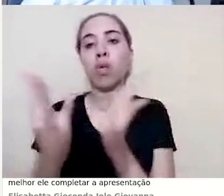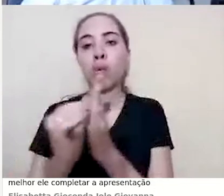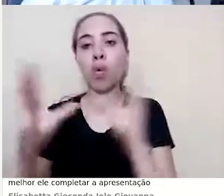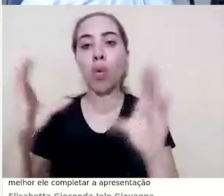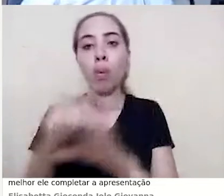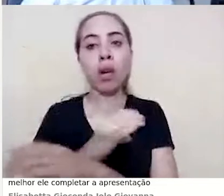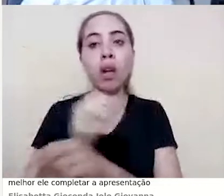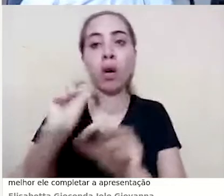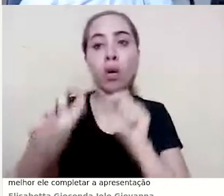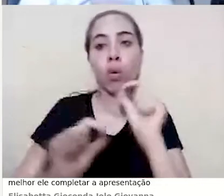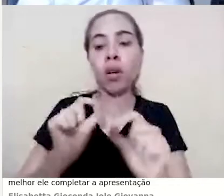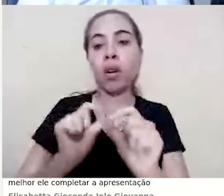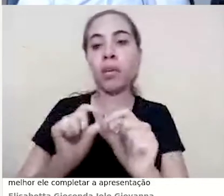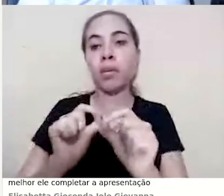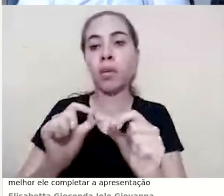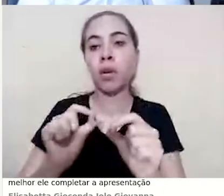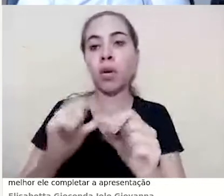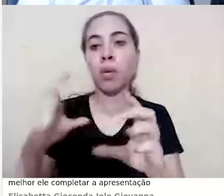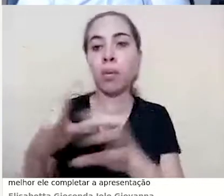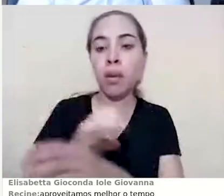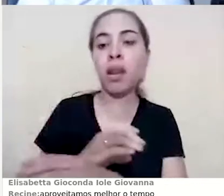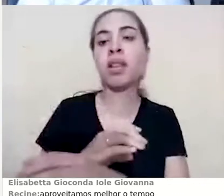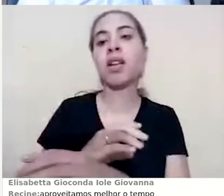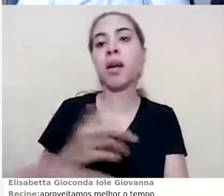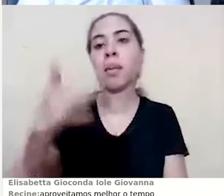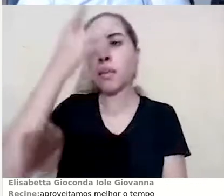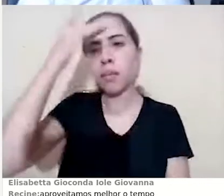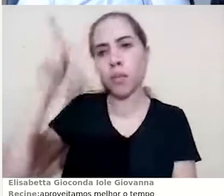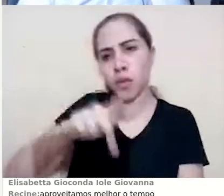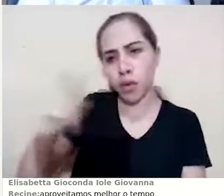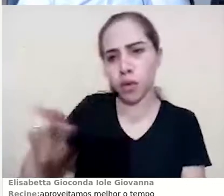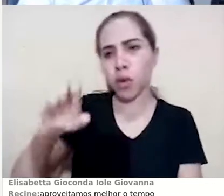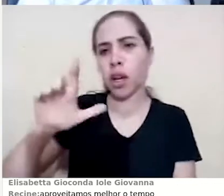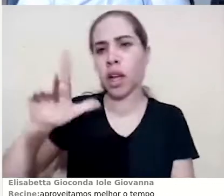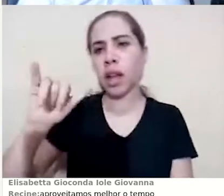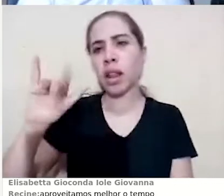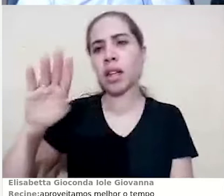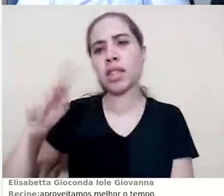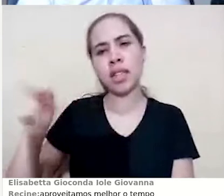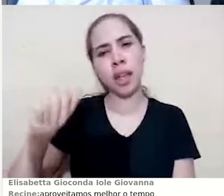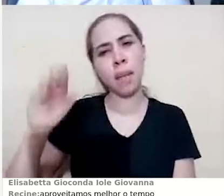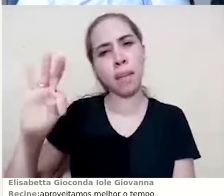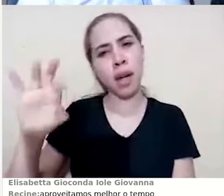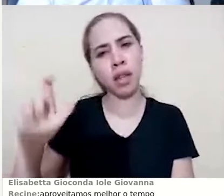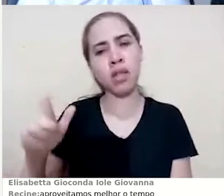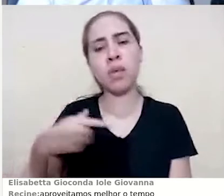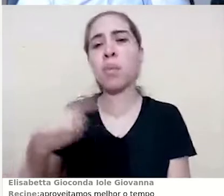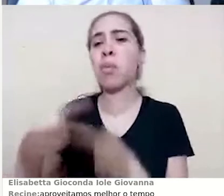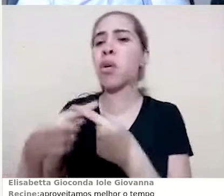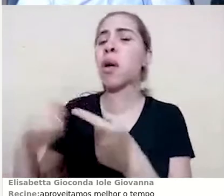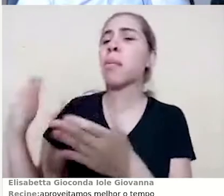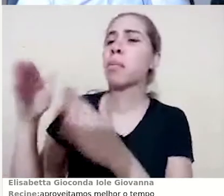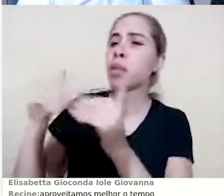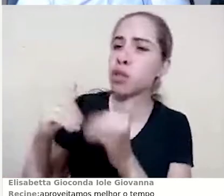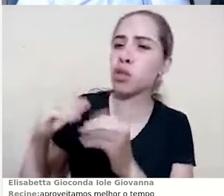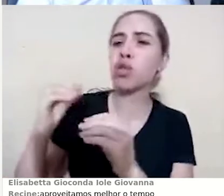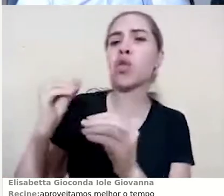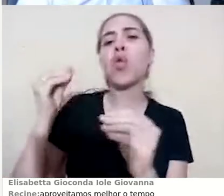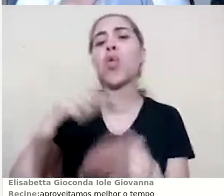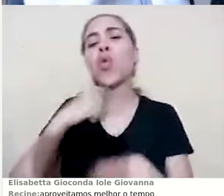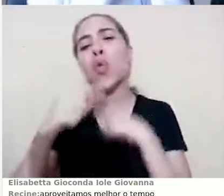pedindo para ele completar. a professora Elisabetta, é porque ele pediu, professora, que a gente fosse colocando as dúvidas durante a